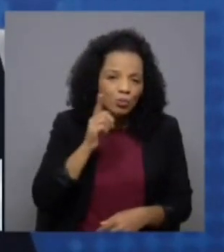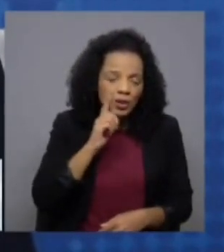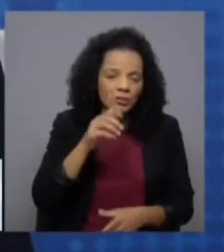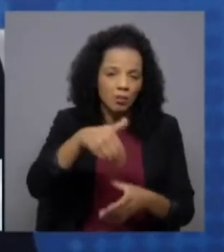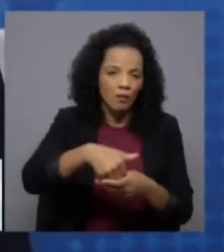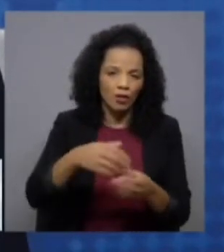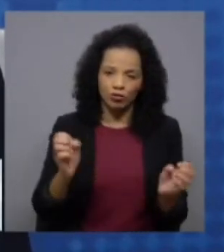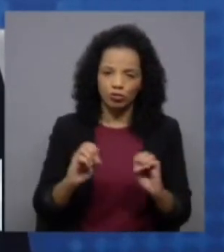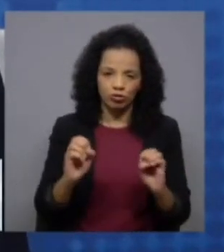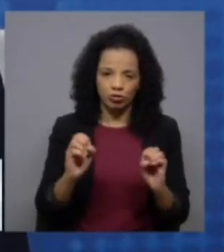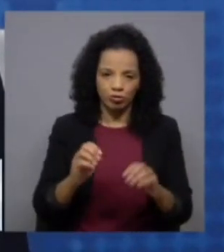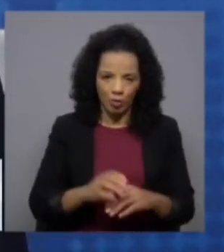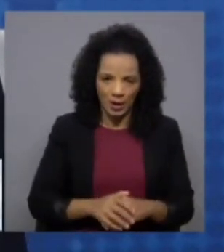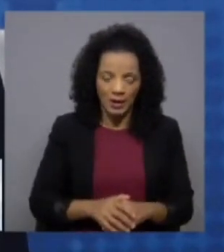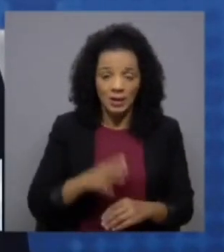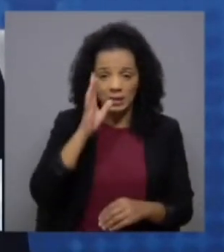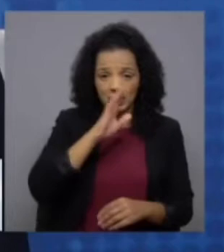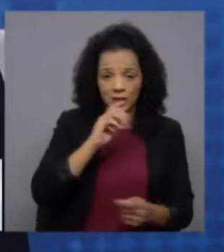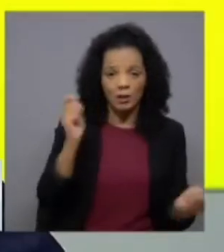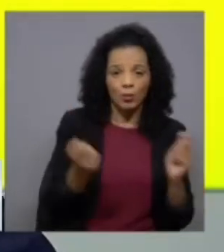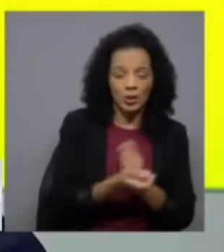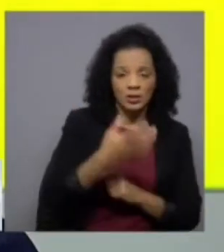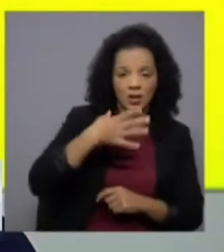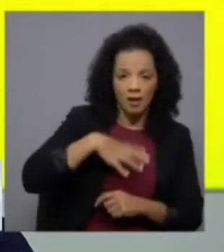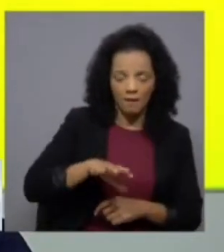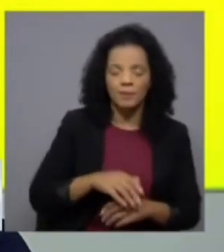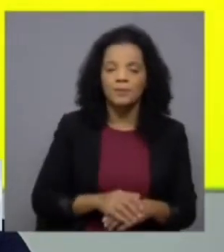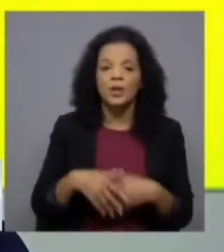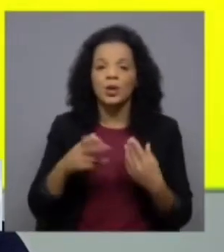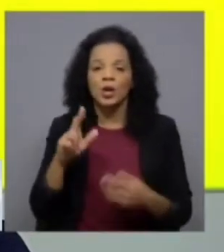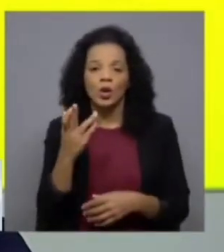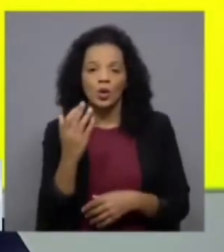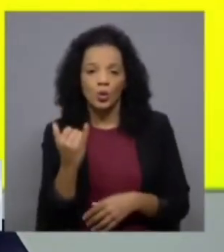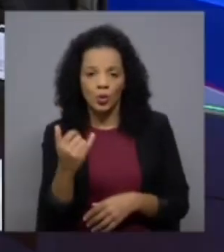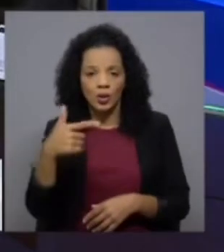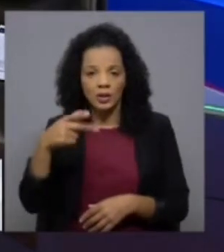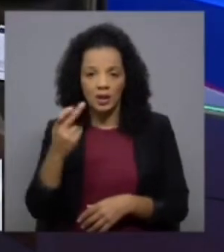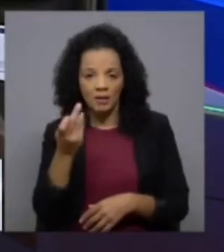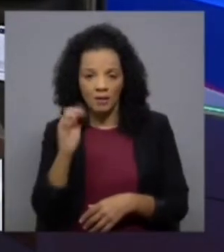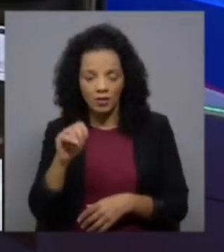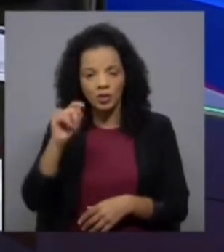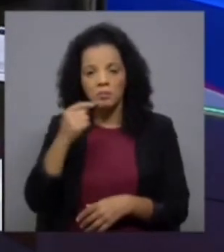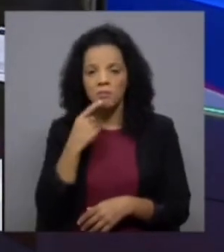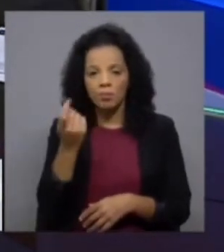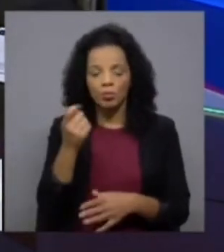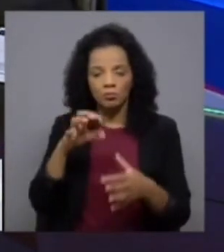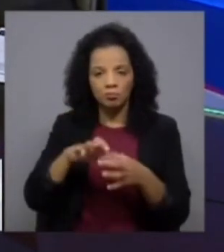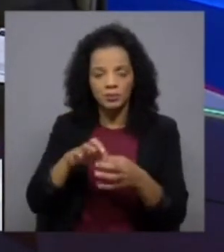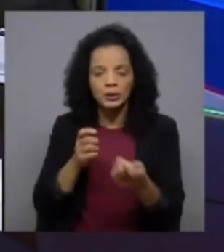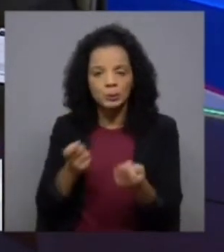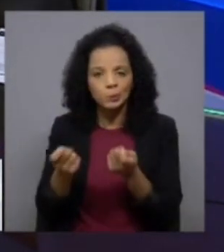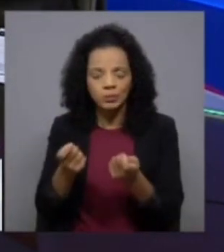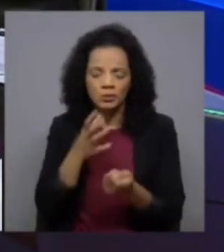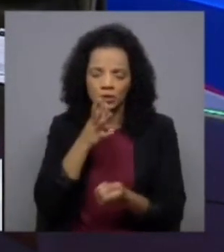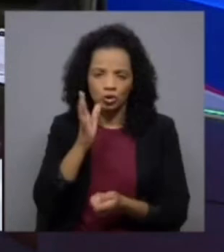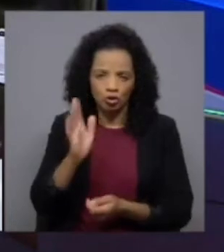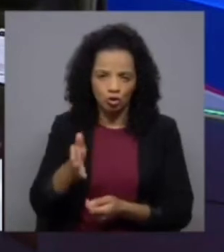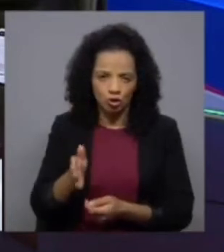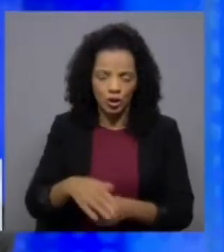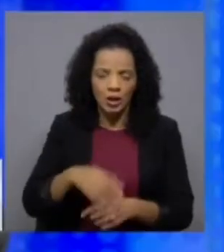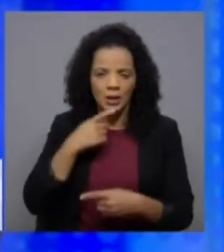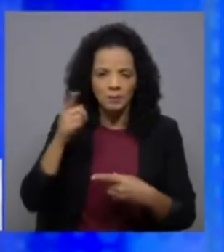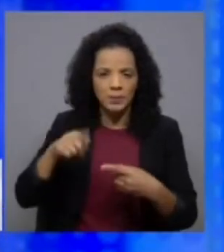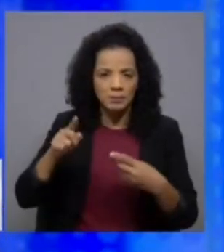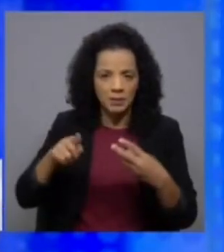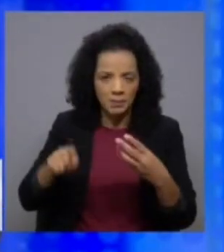voto quando as pessoas querem o avanço e agora tenho que ouvir Rui Tavares para terminarmos Rui Tavares também uma pergunta sobre governabilidade já disse aqui também várias